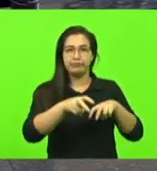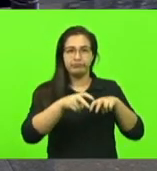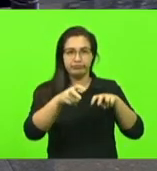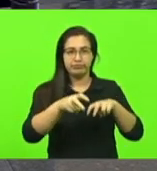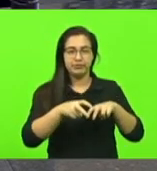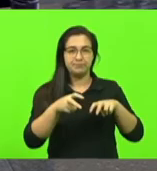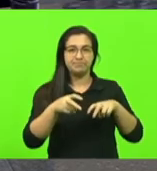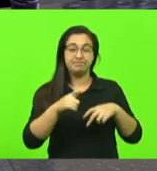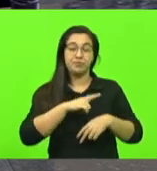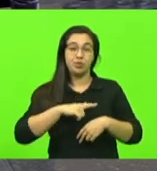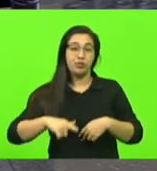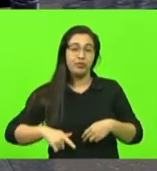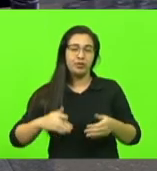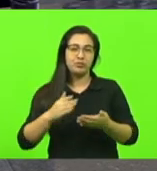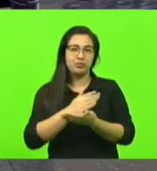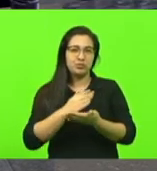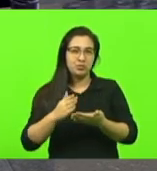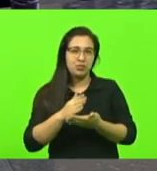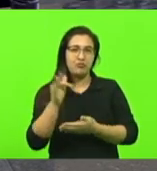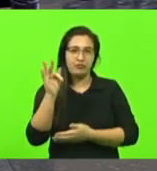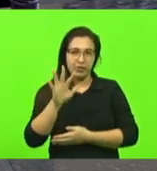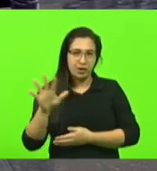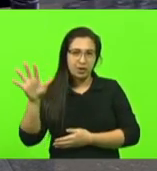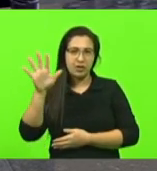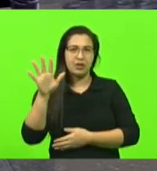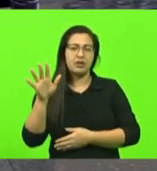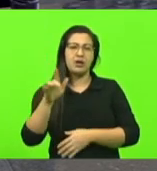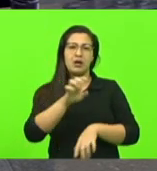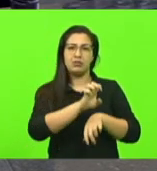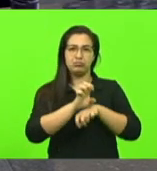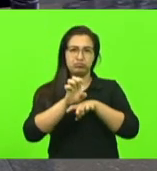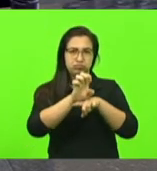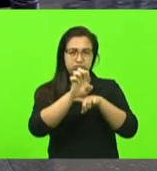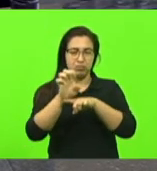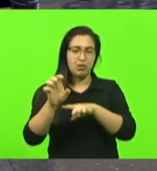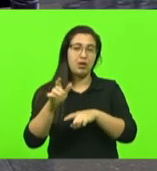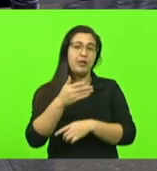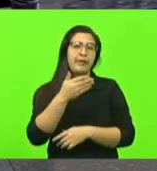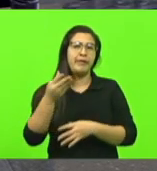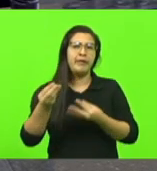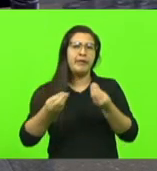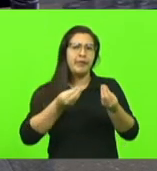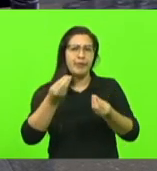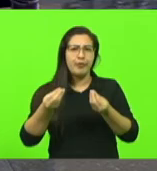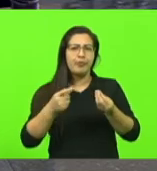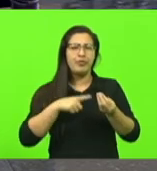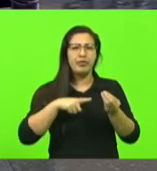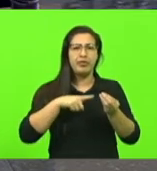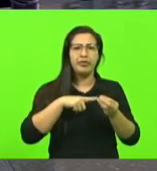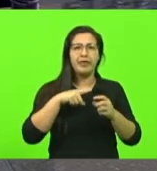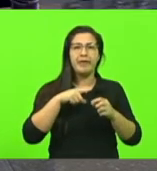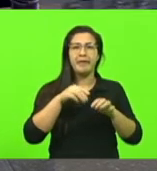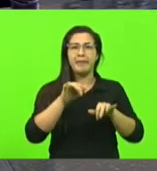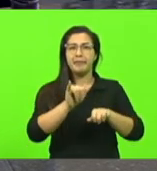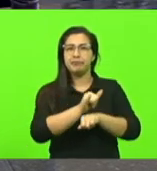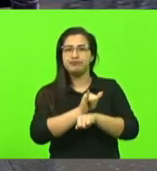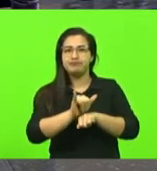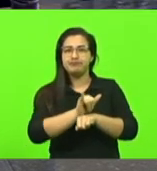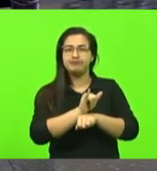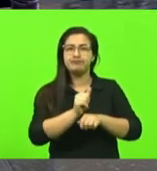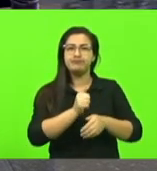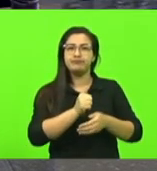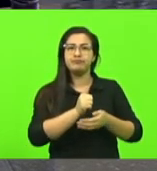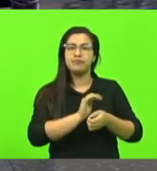têm tido programas o governo federal os governos estaduais programas de apoio agricultura mas nós ainda estamos